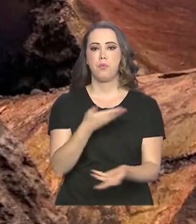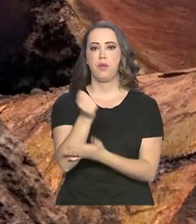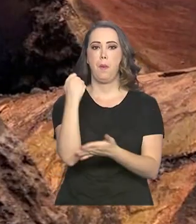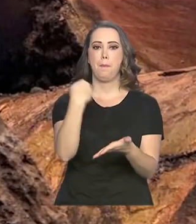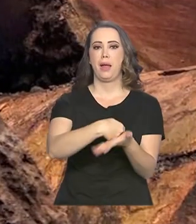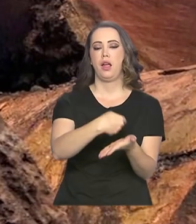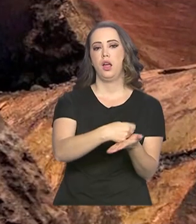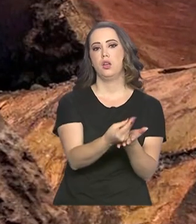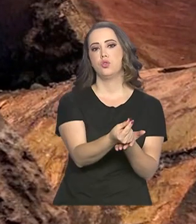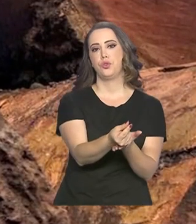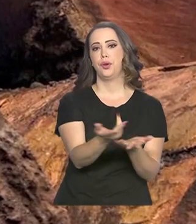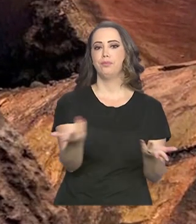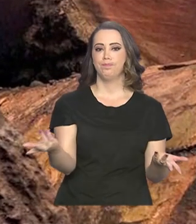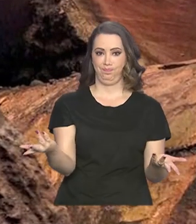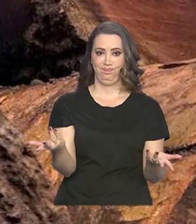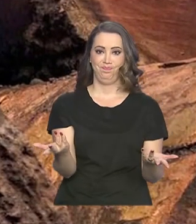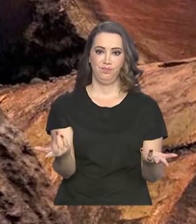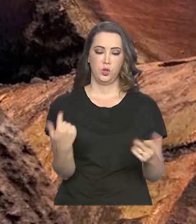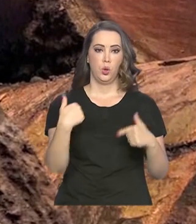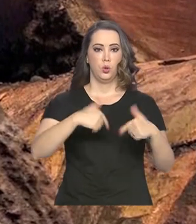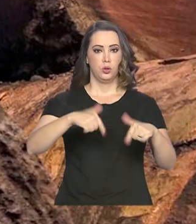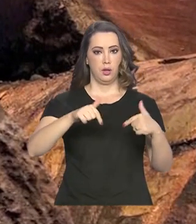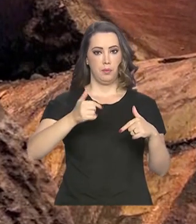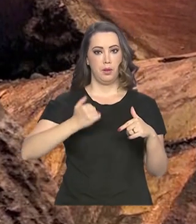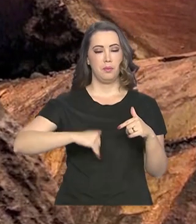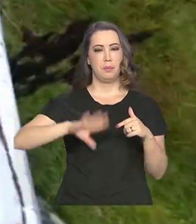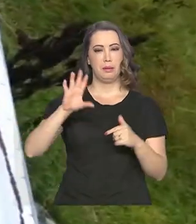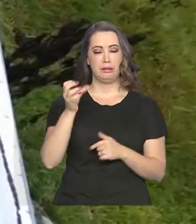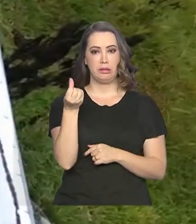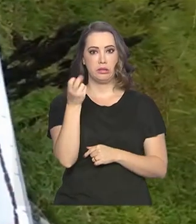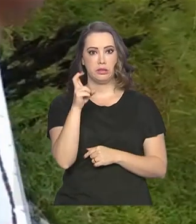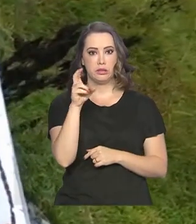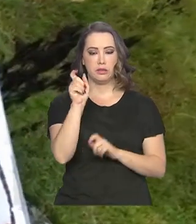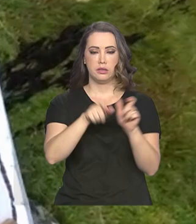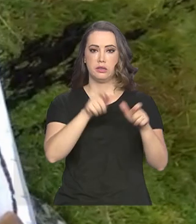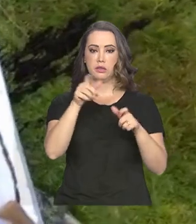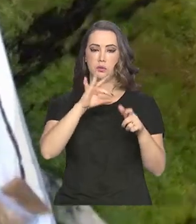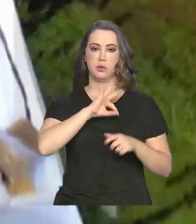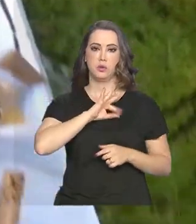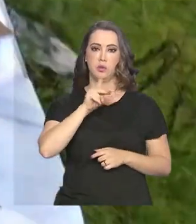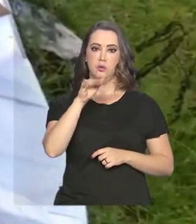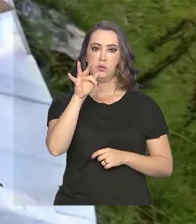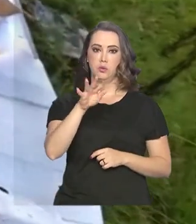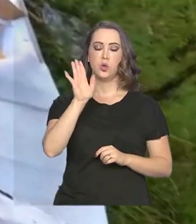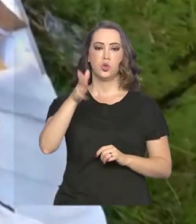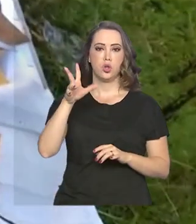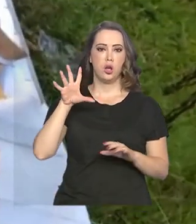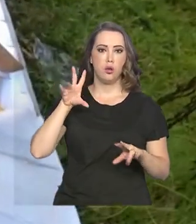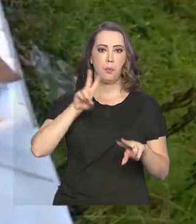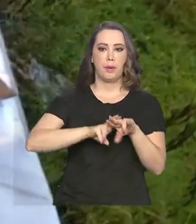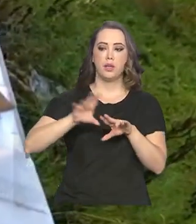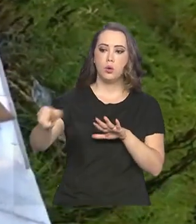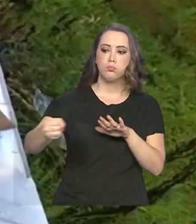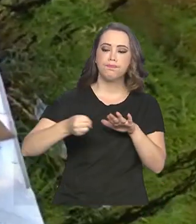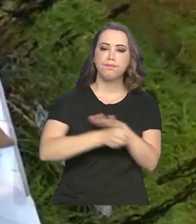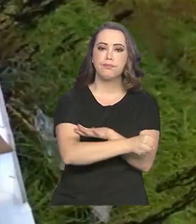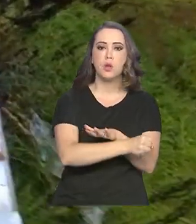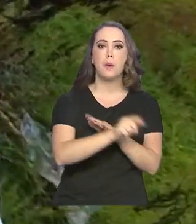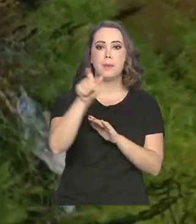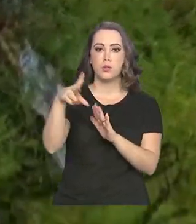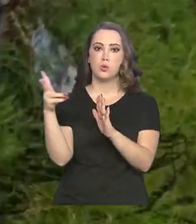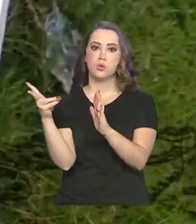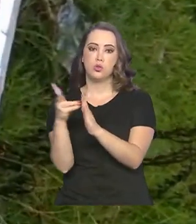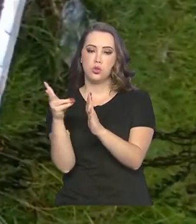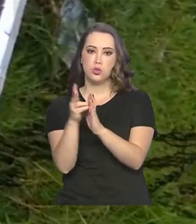e outros benefícios. A ação, que conta com cerca de 65 policiais federais, já prendeu indígenas e madeireiros.